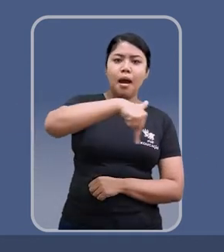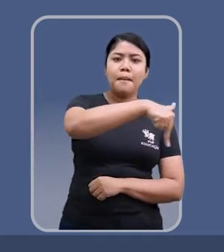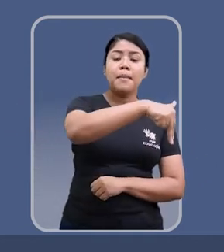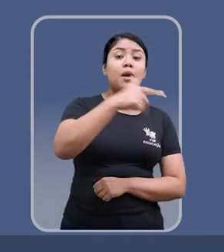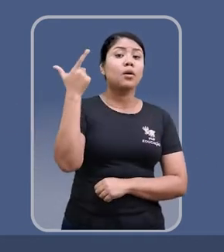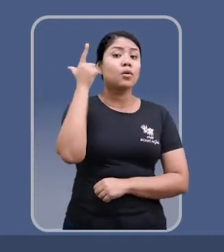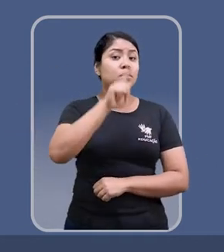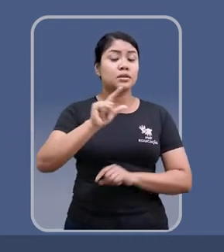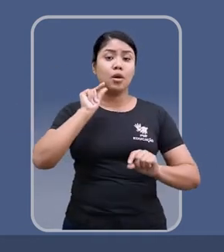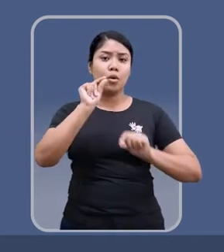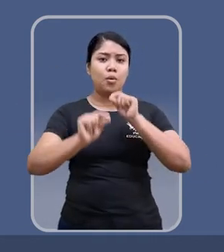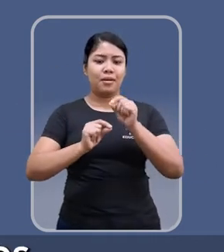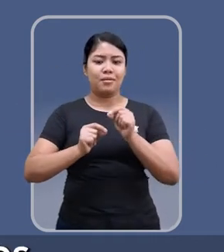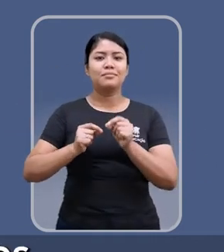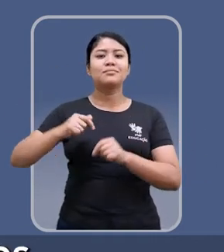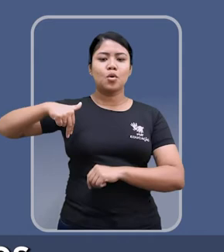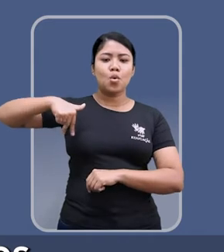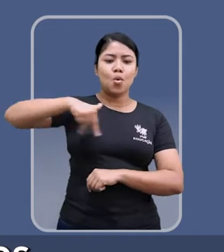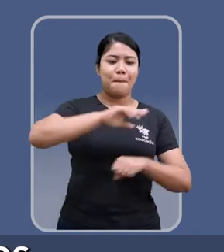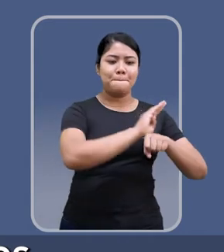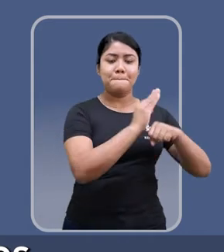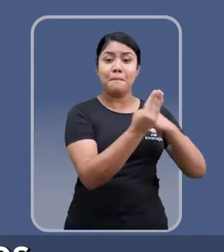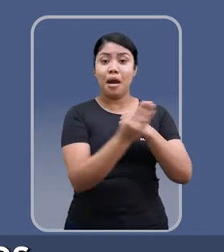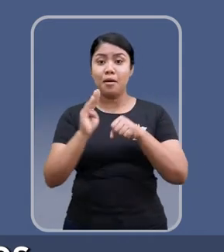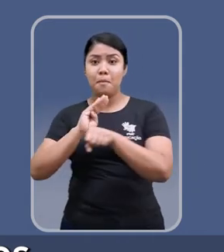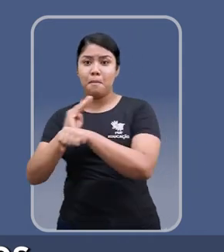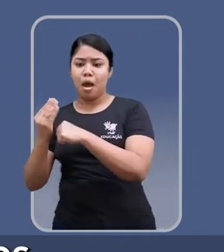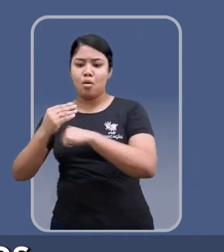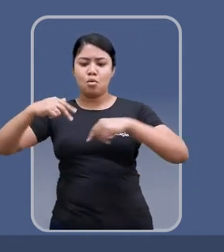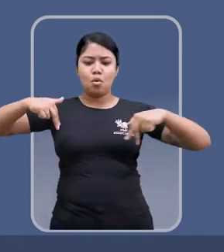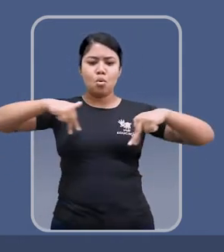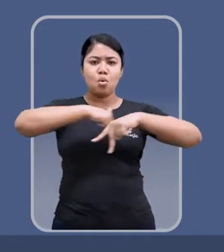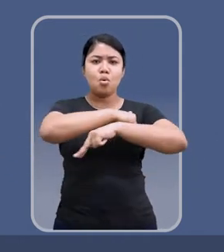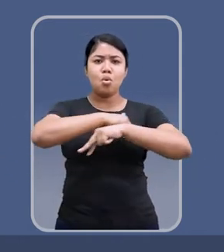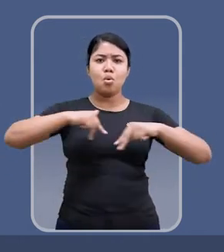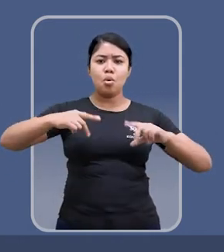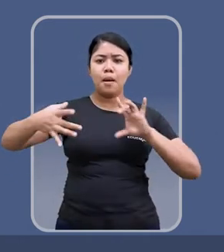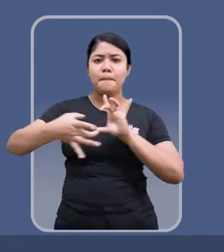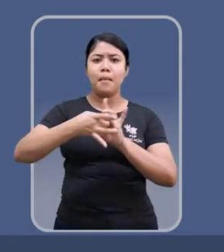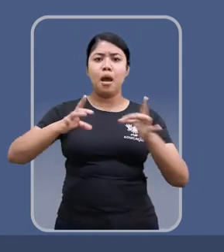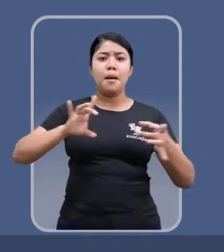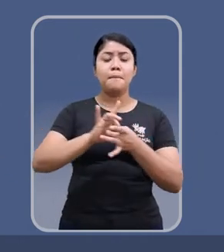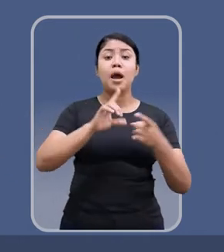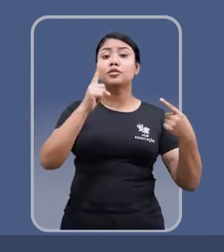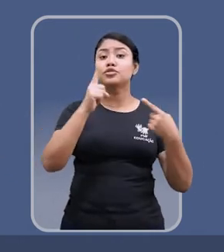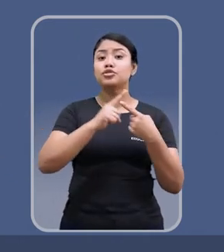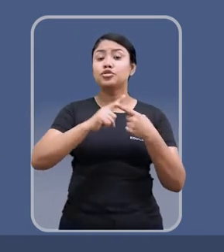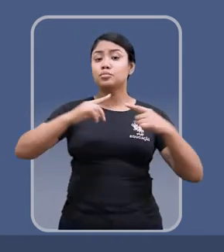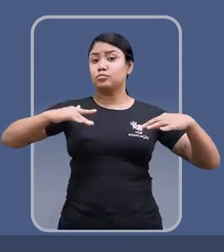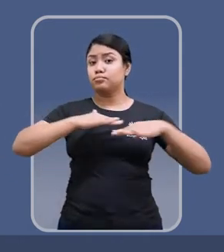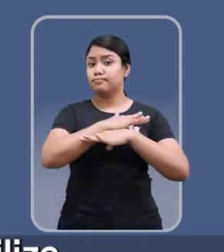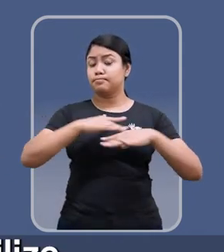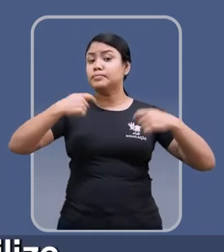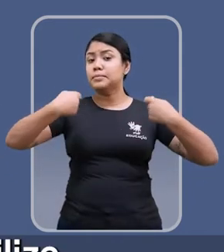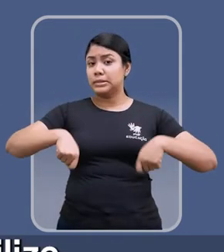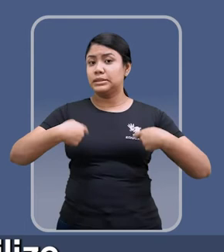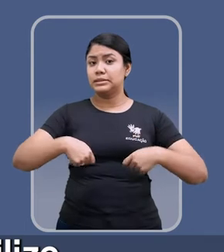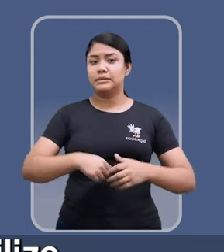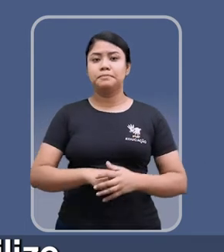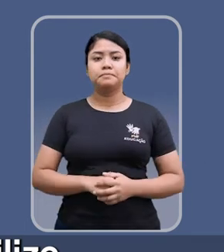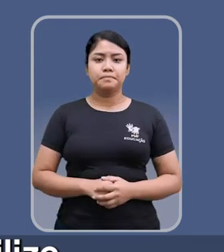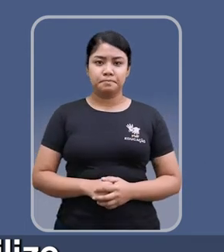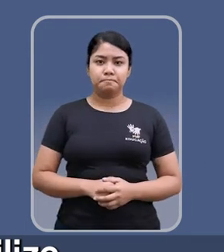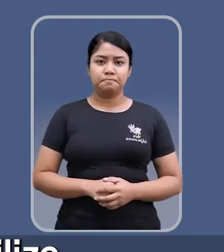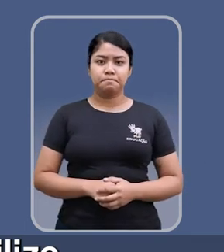para que a gente consiga ter maior caminhabilidade dos bairros e facilitar a integração de diferentes modais. Também é